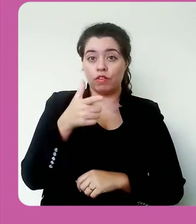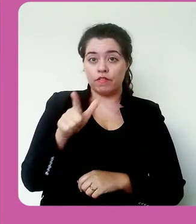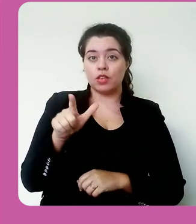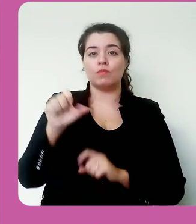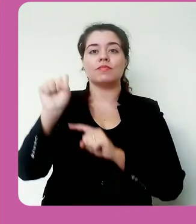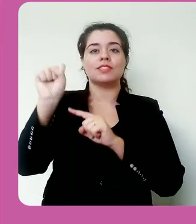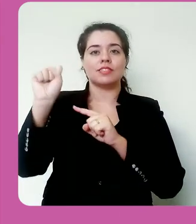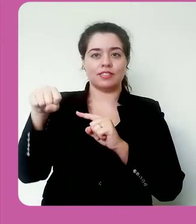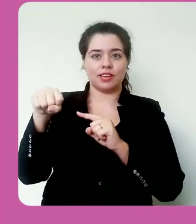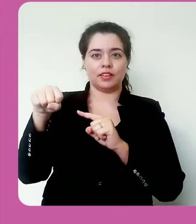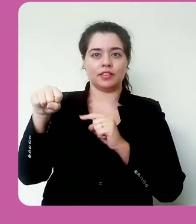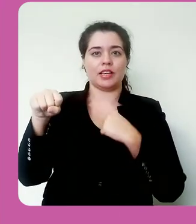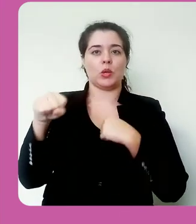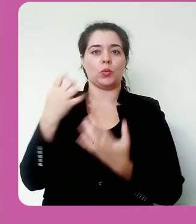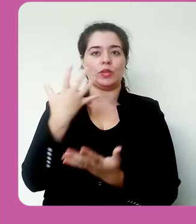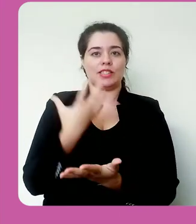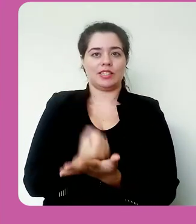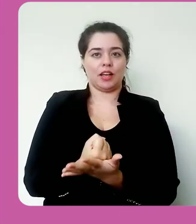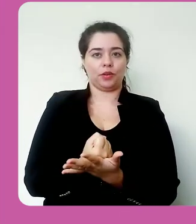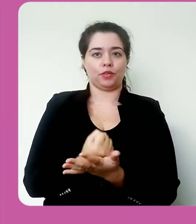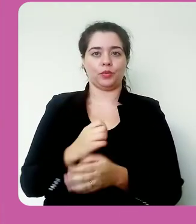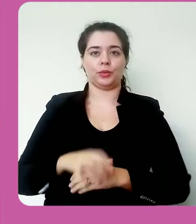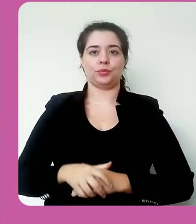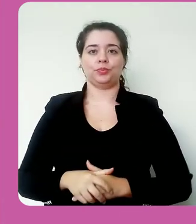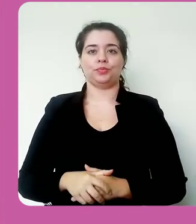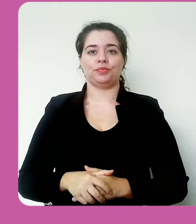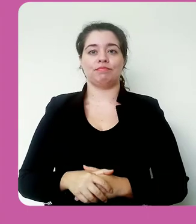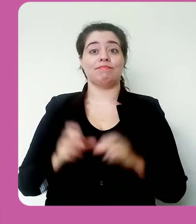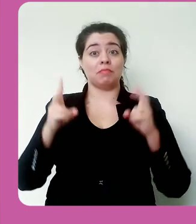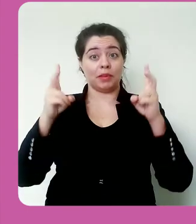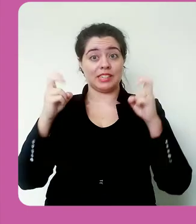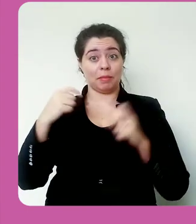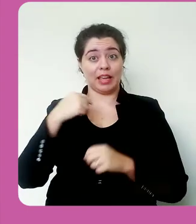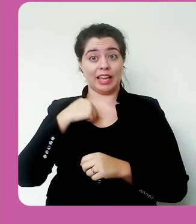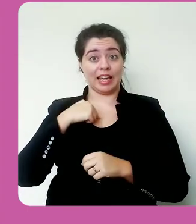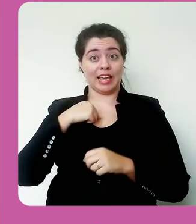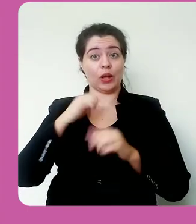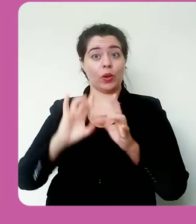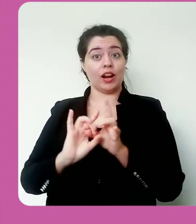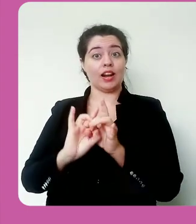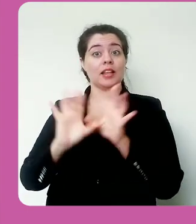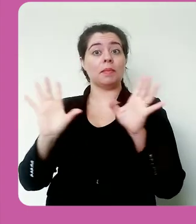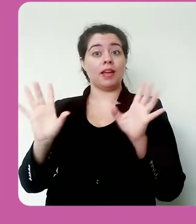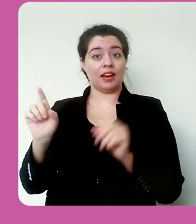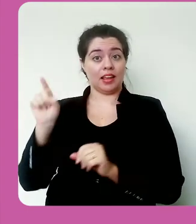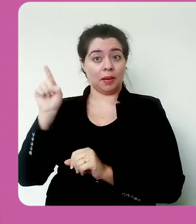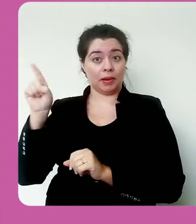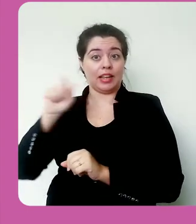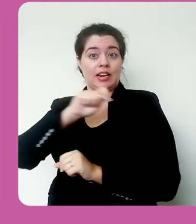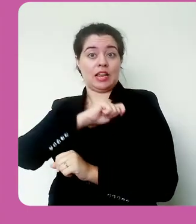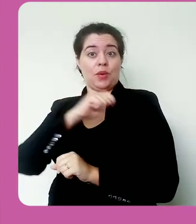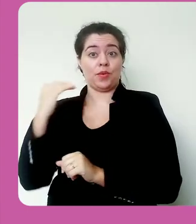E vou salvar. Então, vejam, eu permiti que ele enviasse uma nova tarefa,